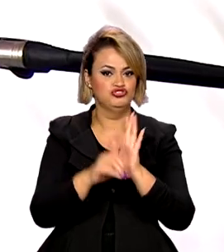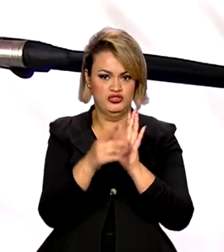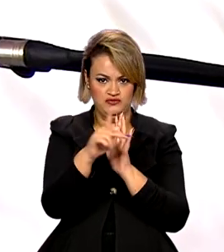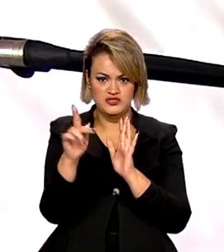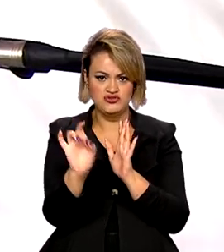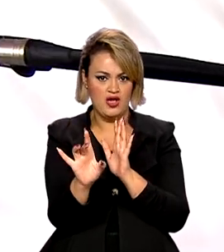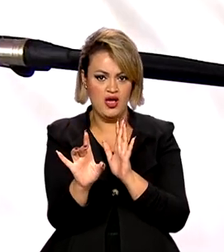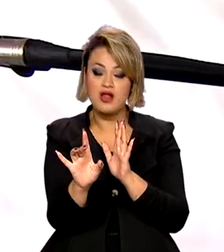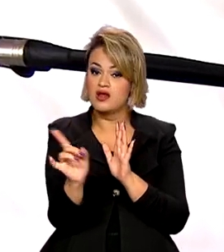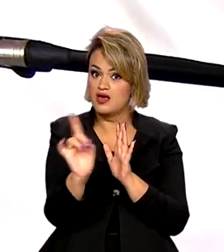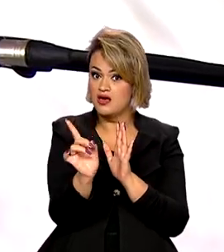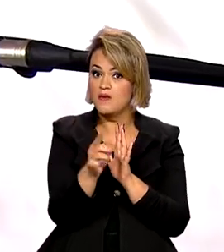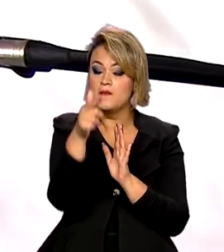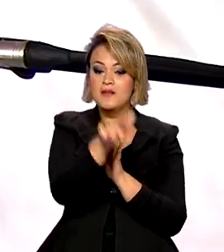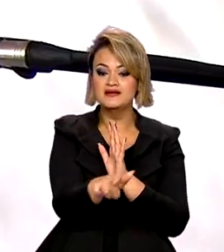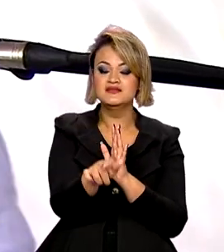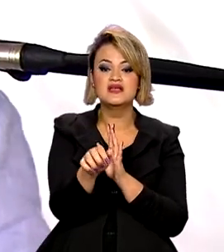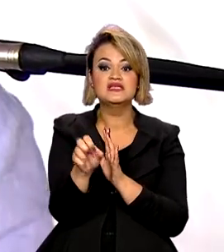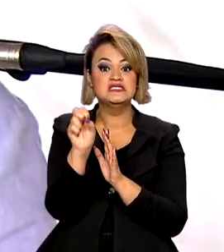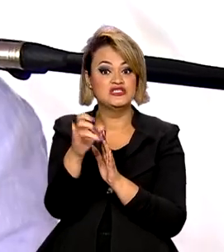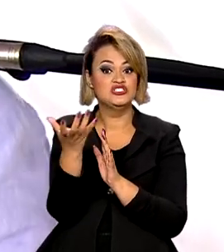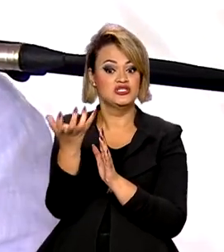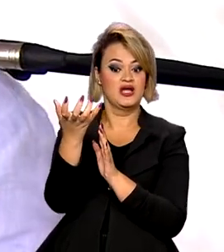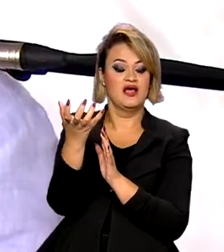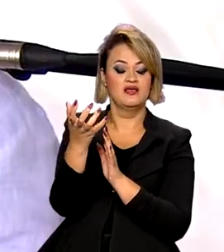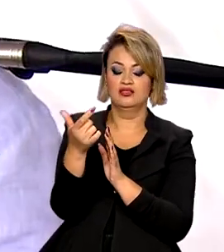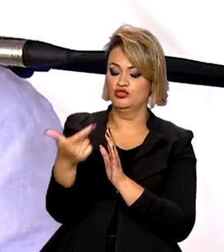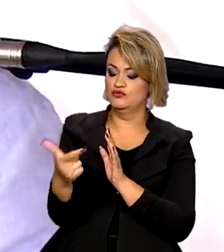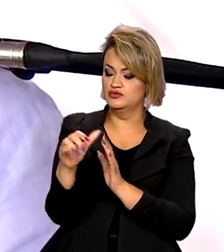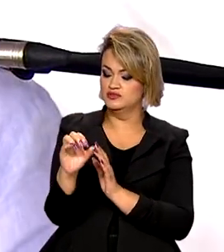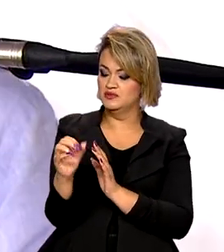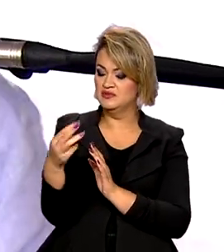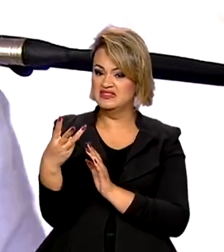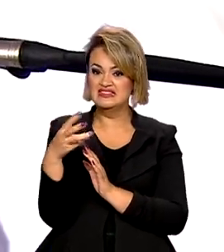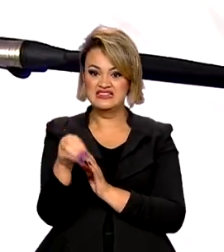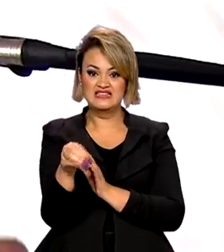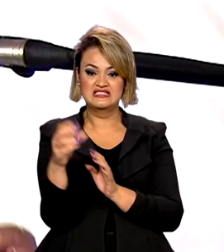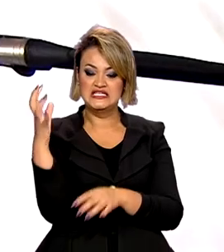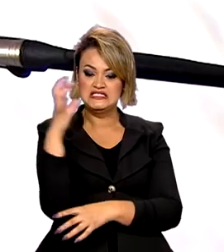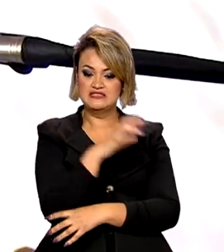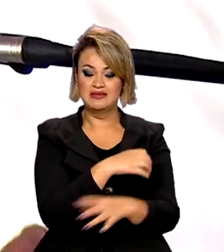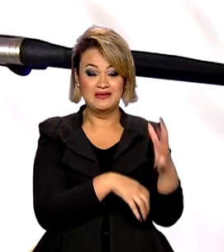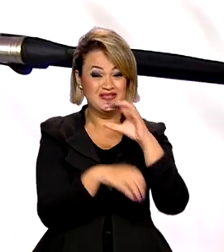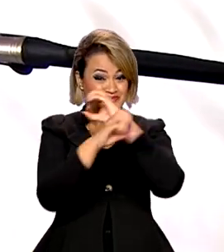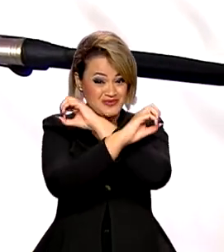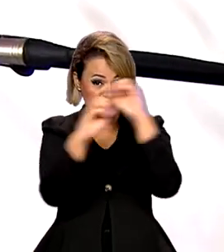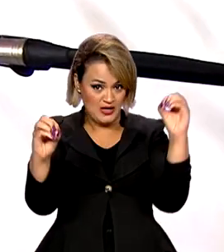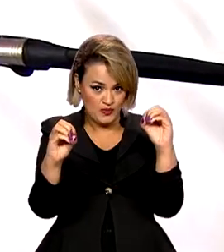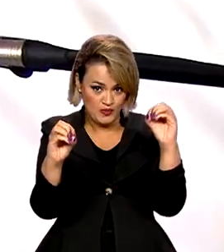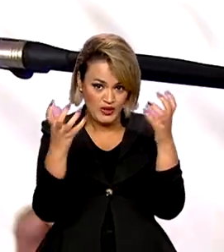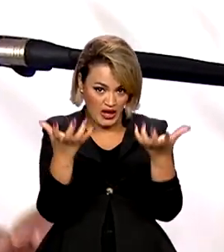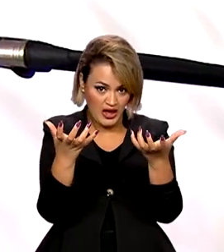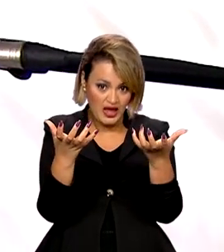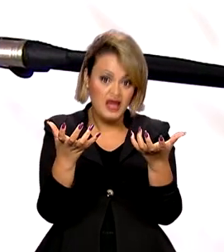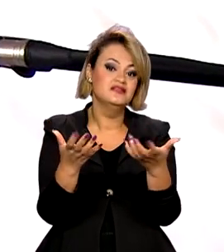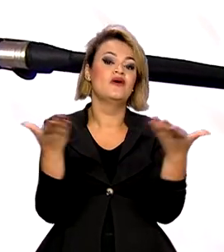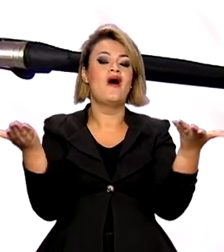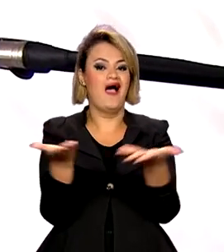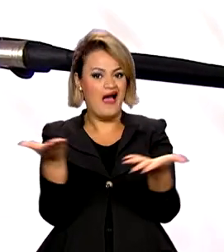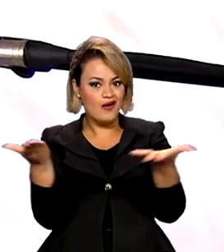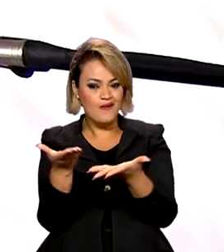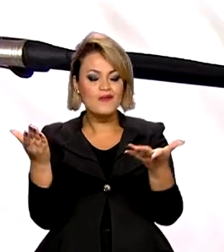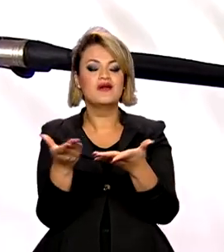vocês, mas porque se a gente quer chegar em 2030 com desmatamento zero na Amazônia, a gente vai